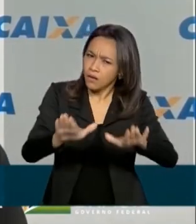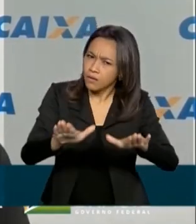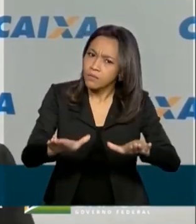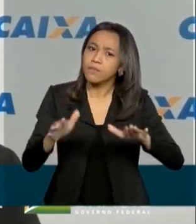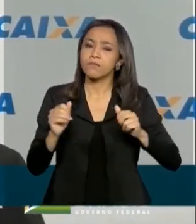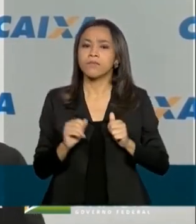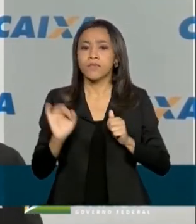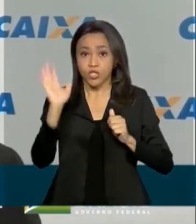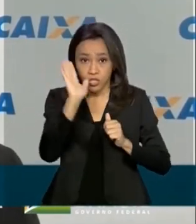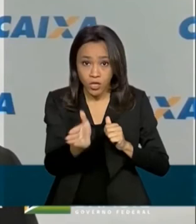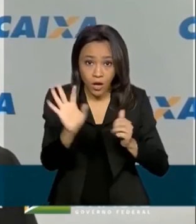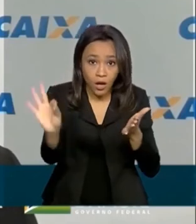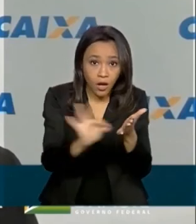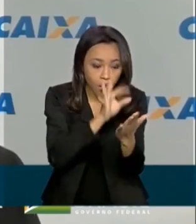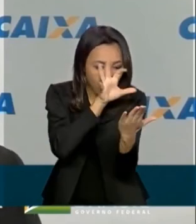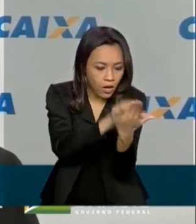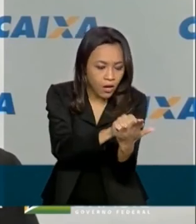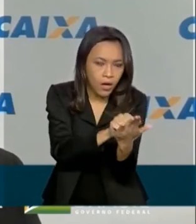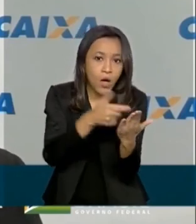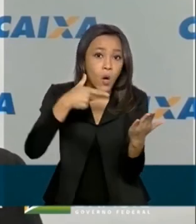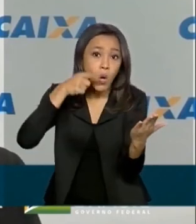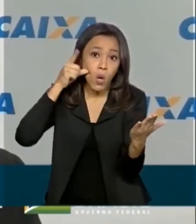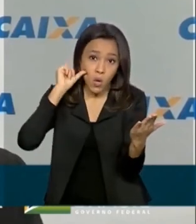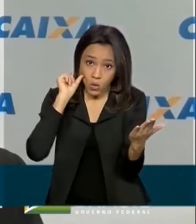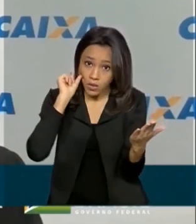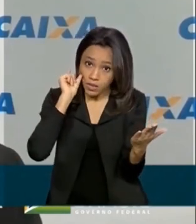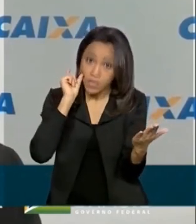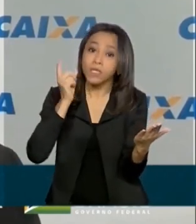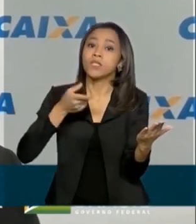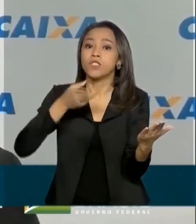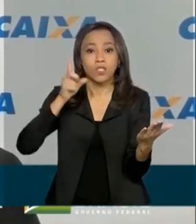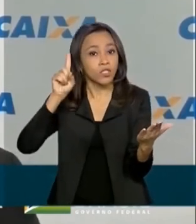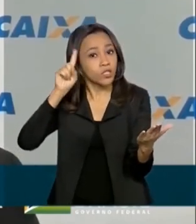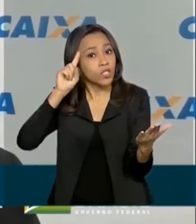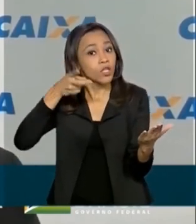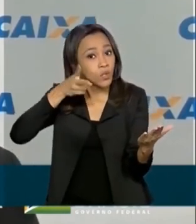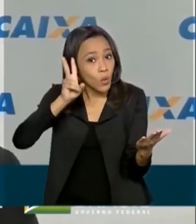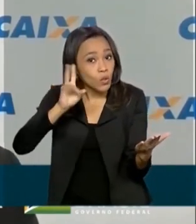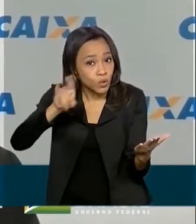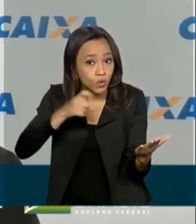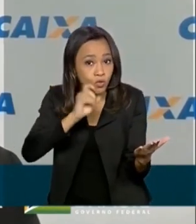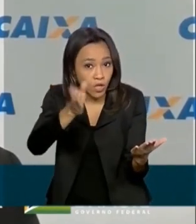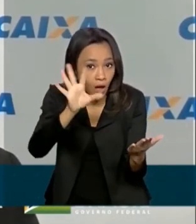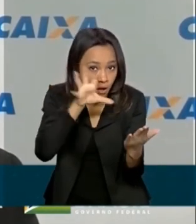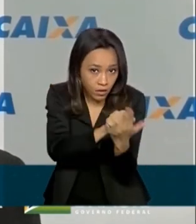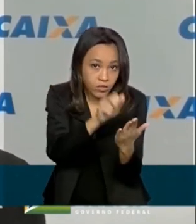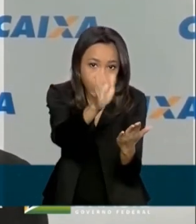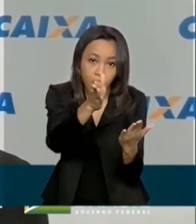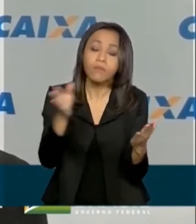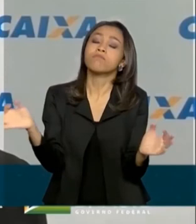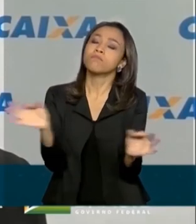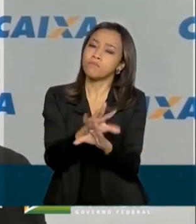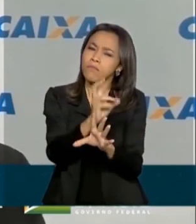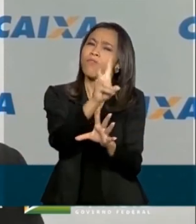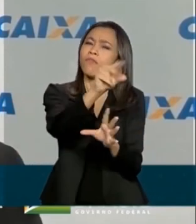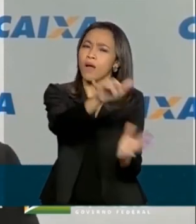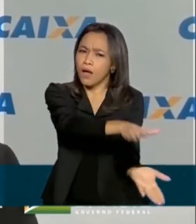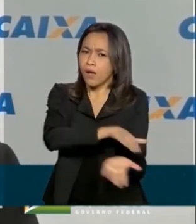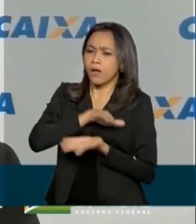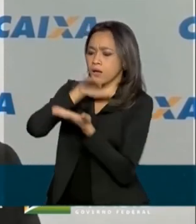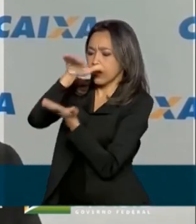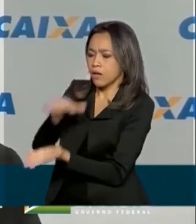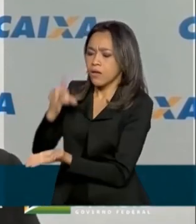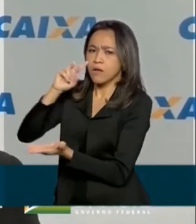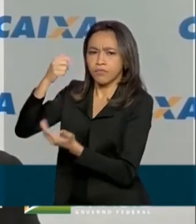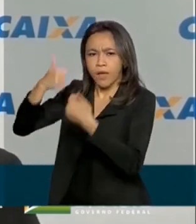fez o cadastramento até meia-noite do dia 2 de julho, terá sim o seu cadastro analisado e,